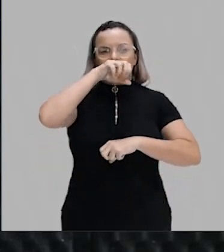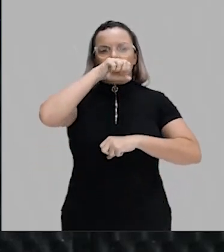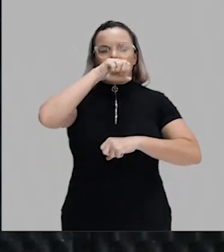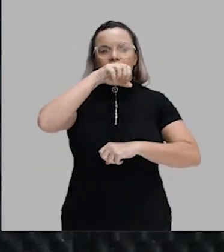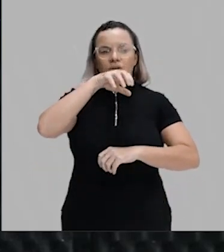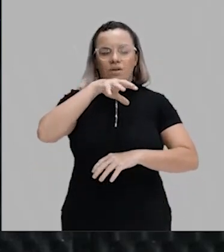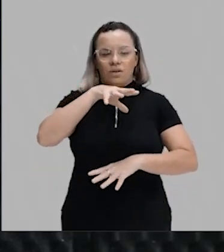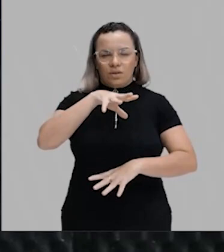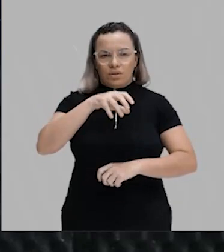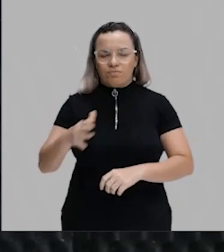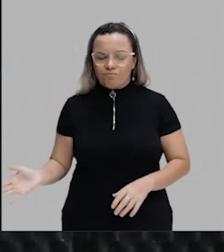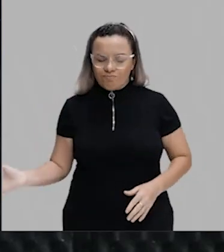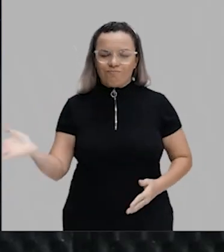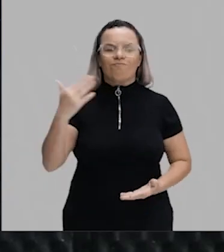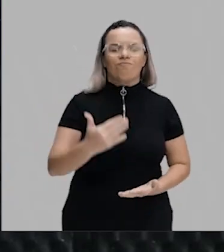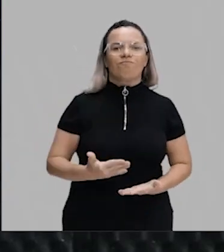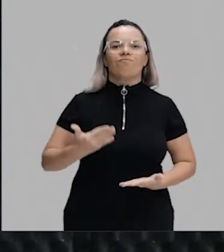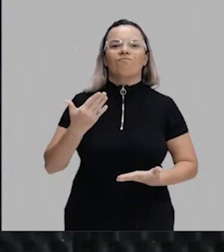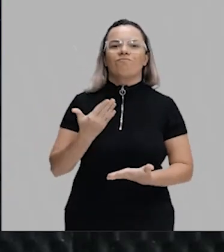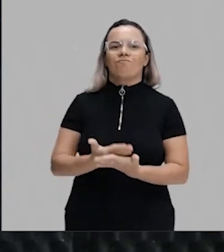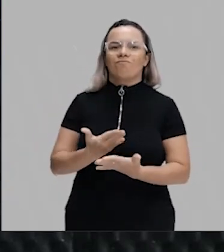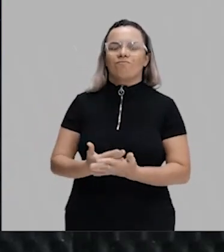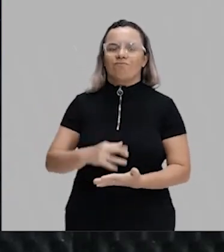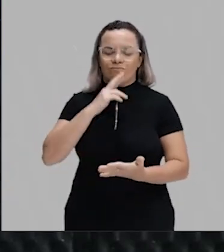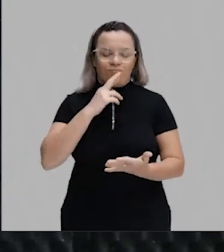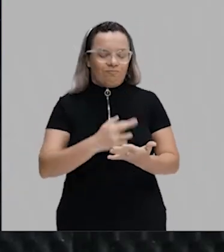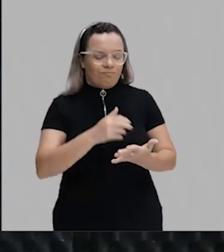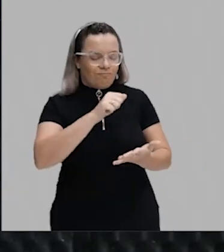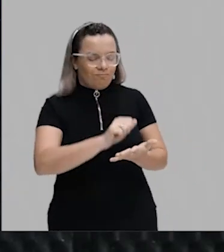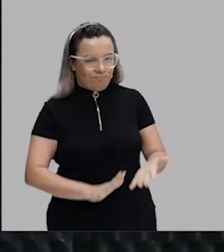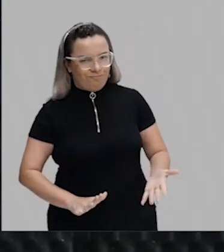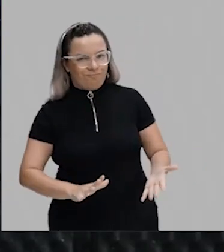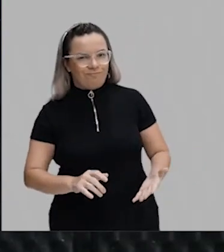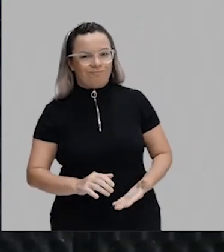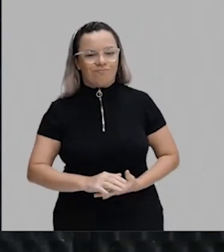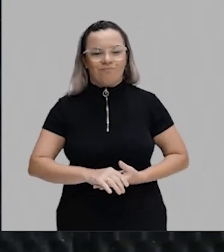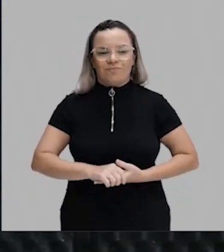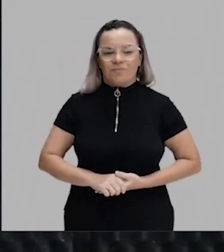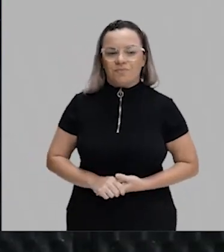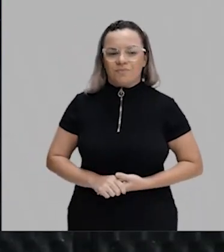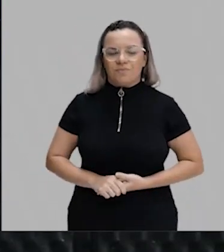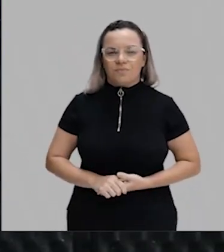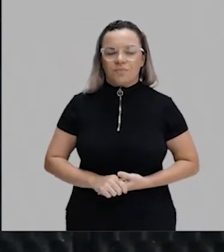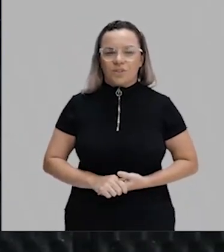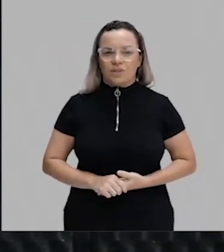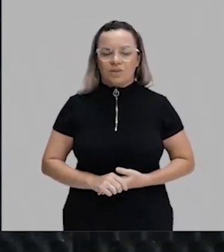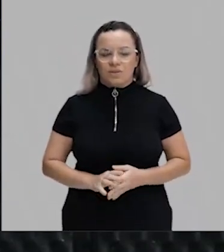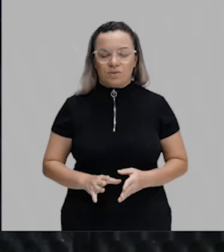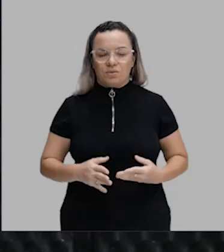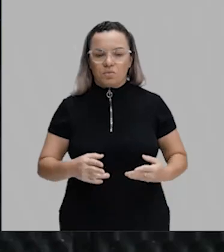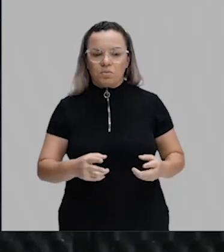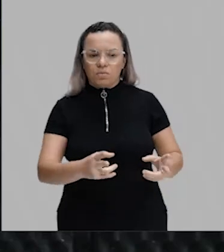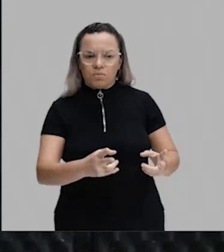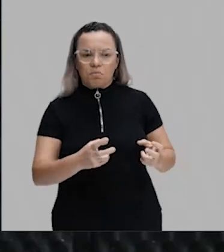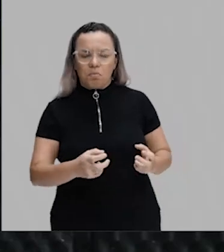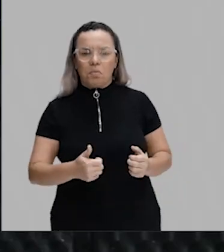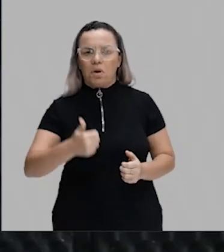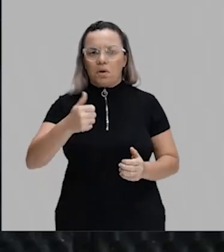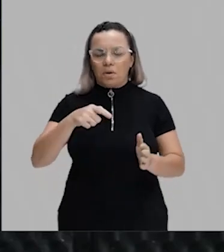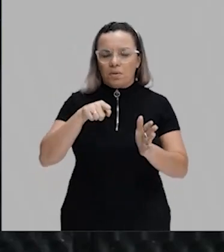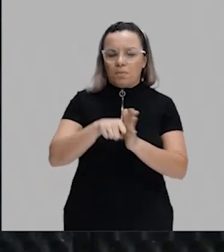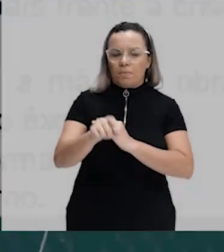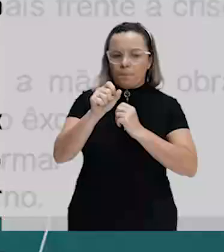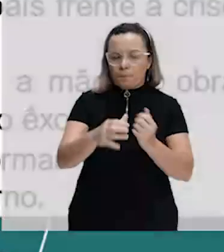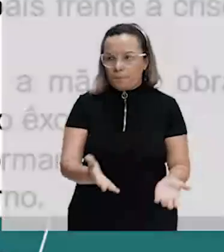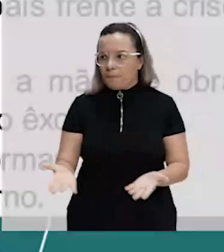o cérebro e vamos pra cima das questões, porque vai ser muito sucesso. E olha que a gente já começa com a questão daquelas, né?